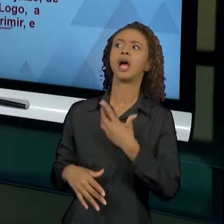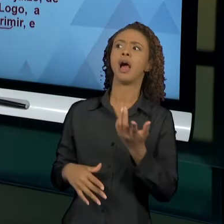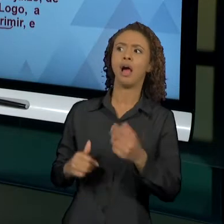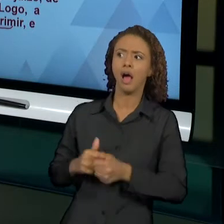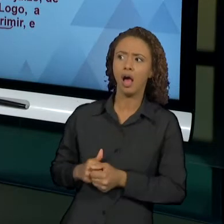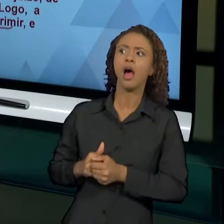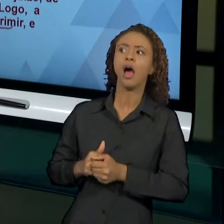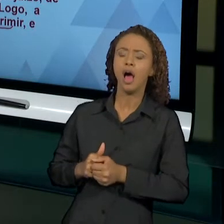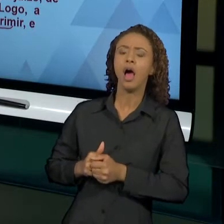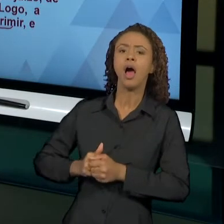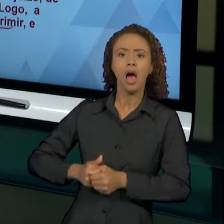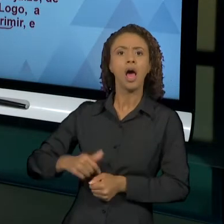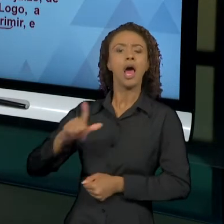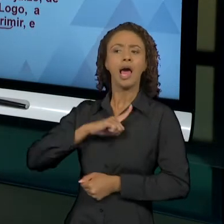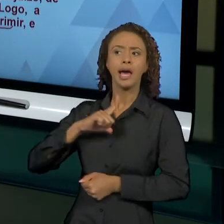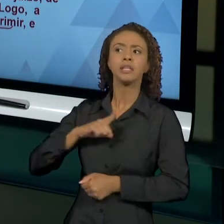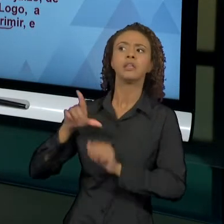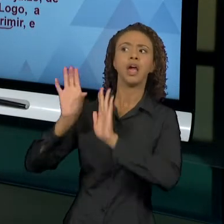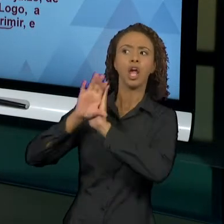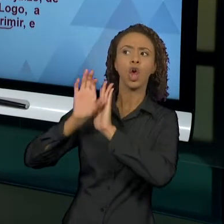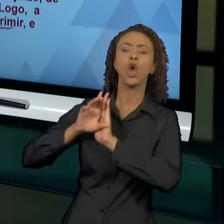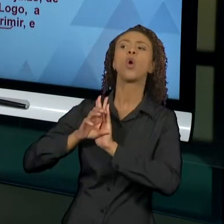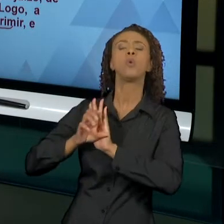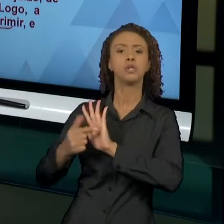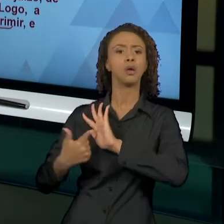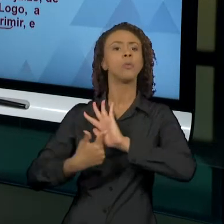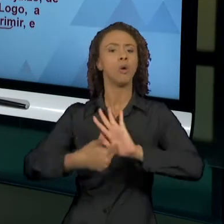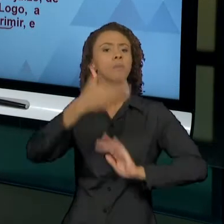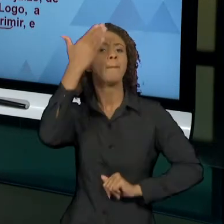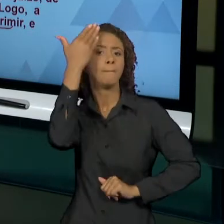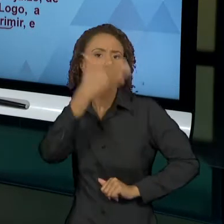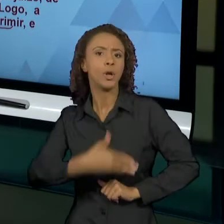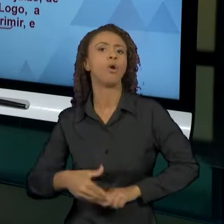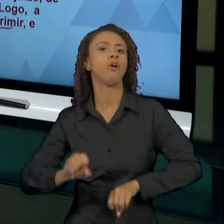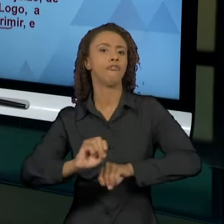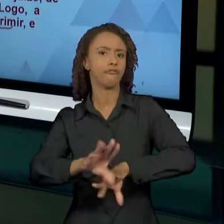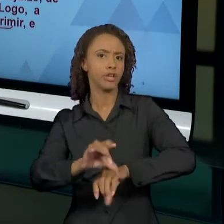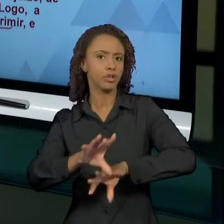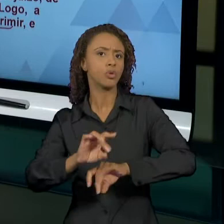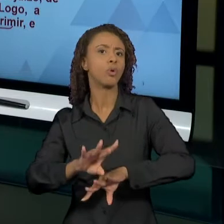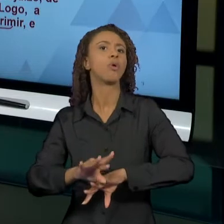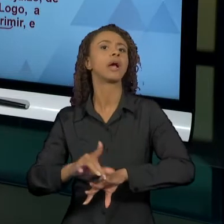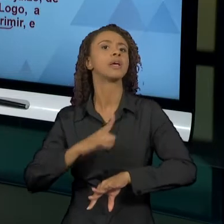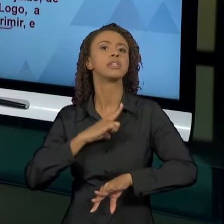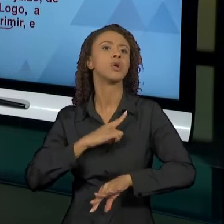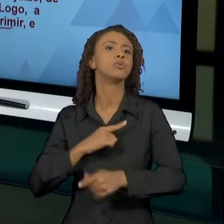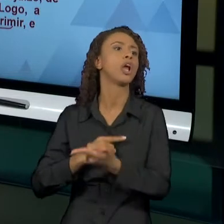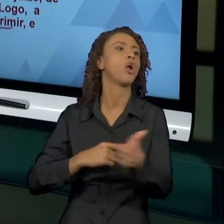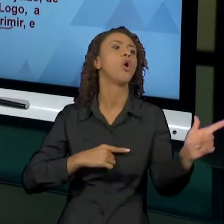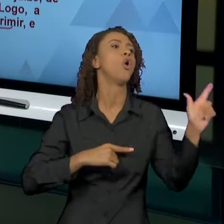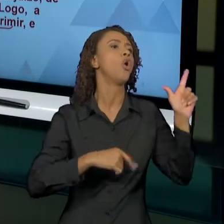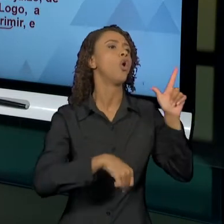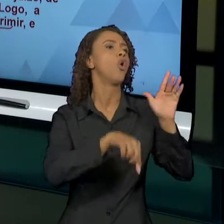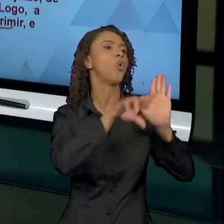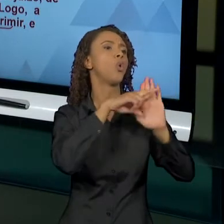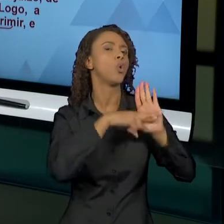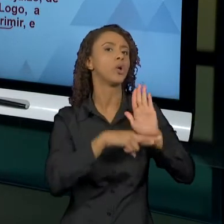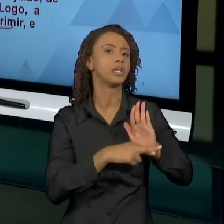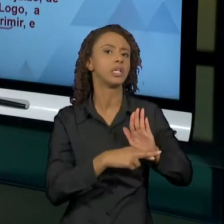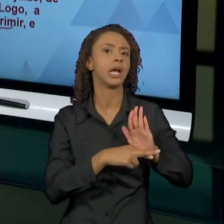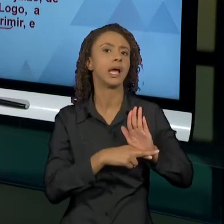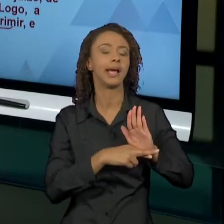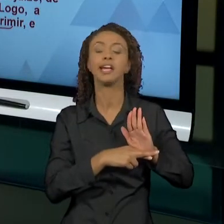os conceitos apresentados, de que a educação pode servir a um outro princípio que não seja o princípio de